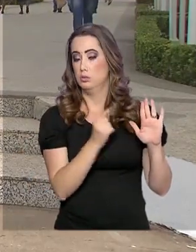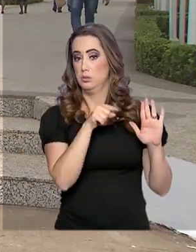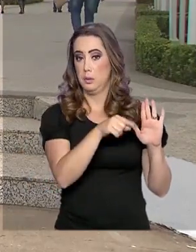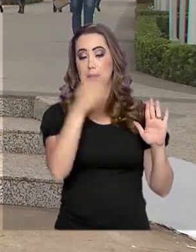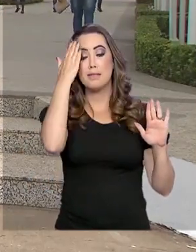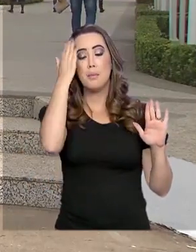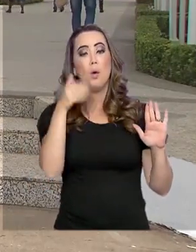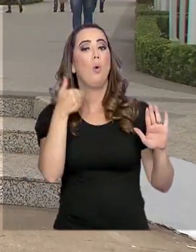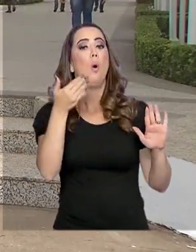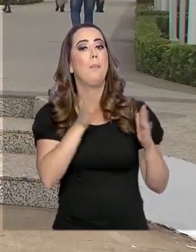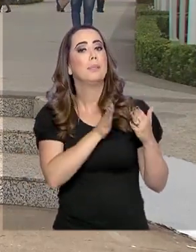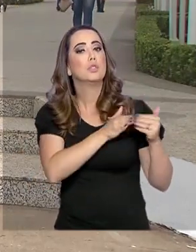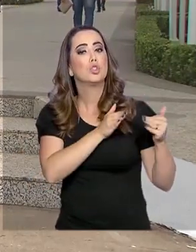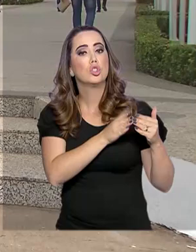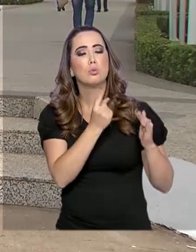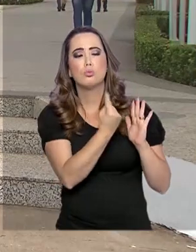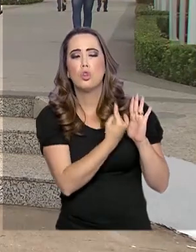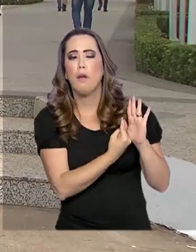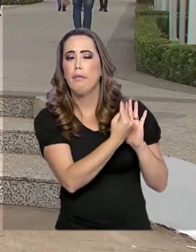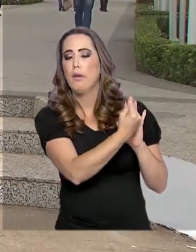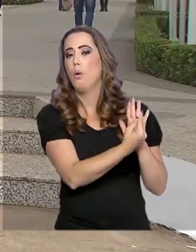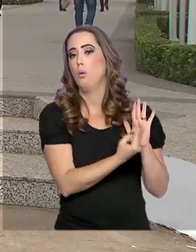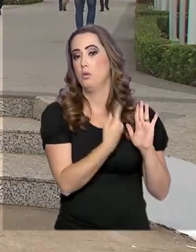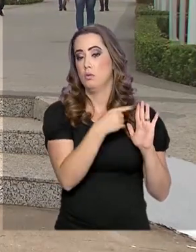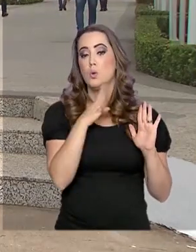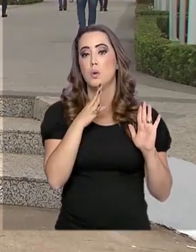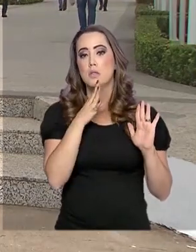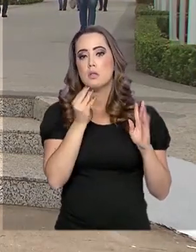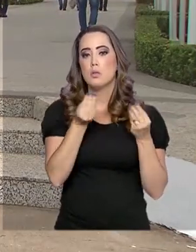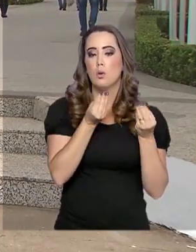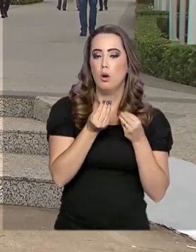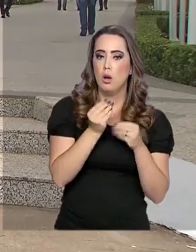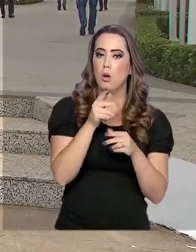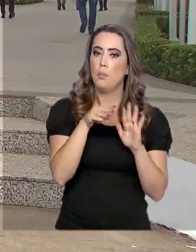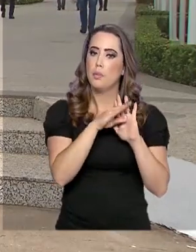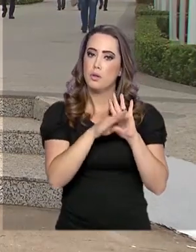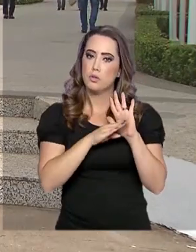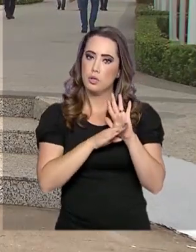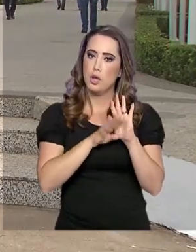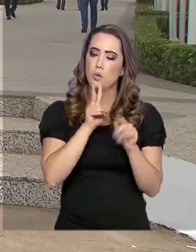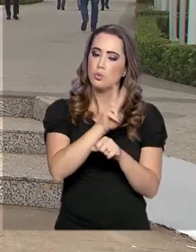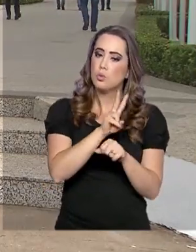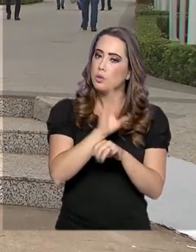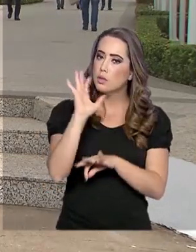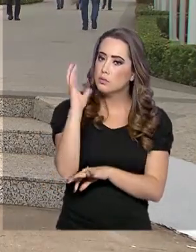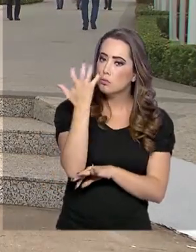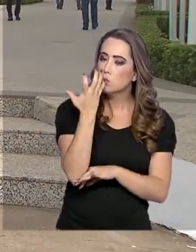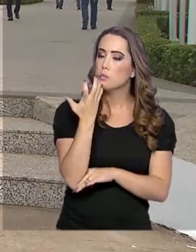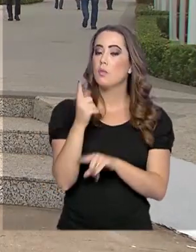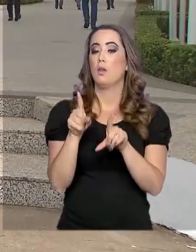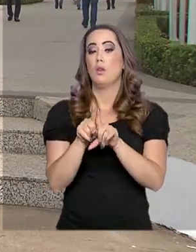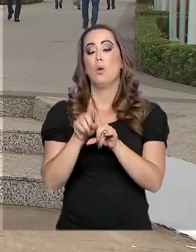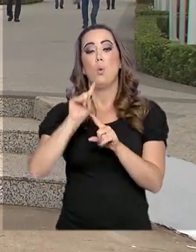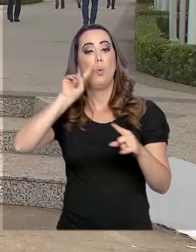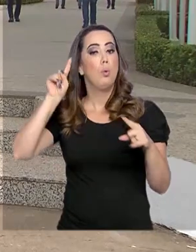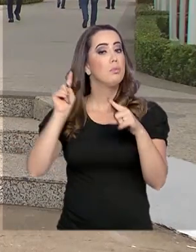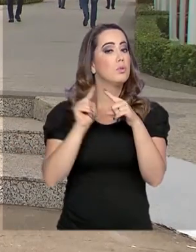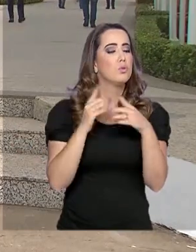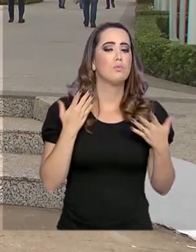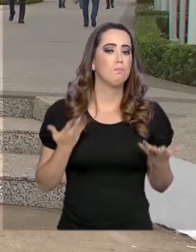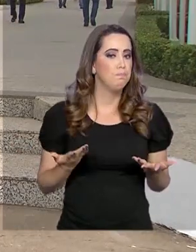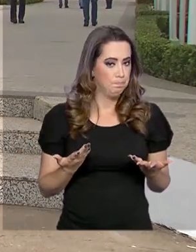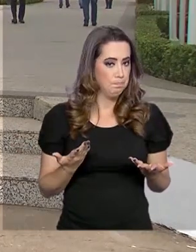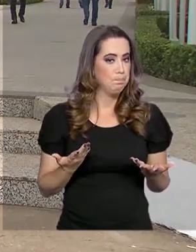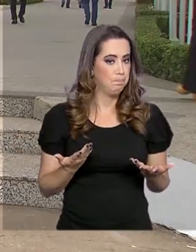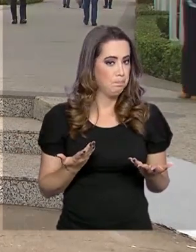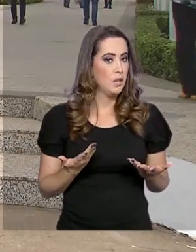estado e conhecido projetos de preservação ambiental e de desenvolvimento sustentável de cada região. O objetivo é que a